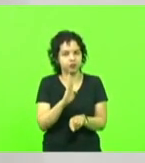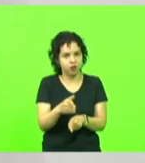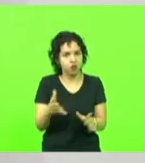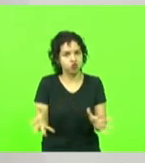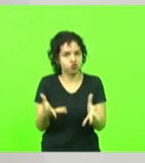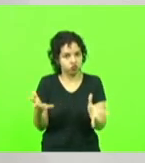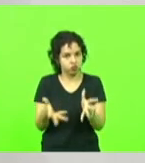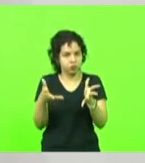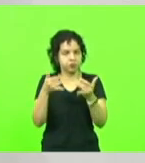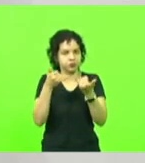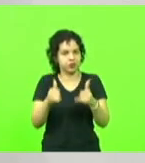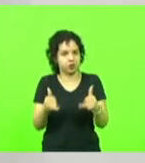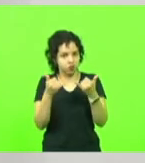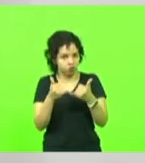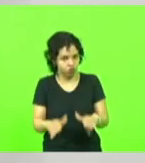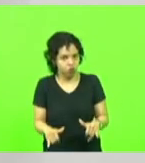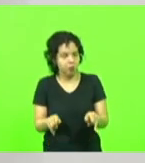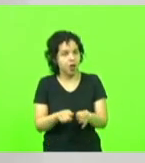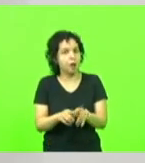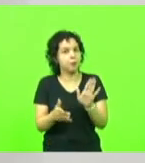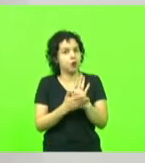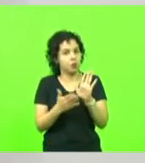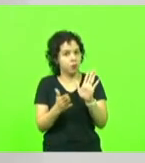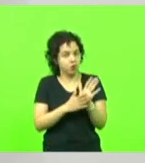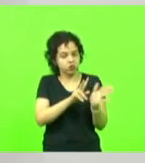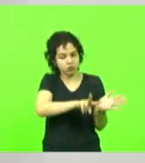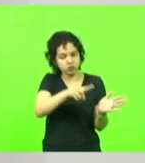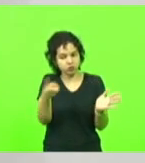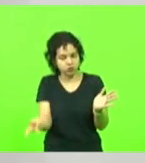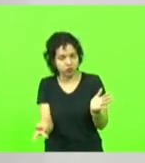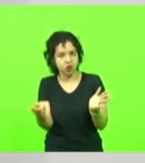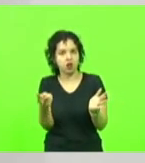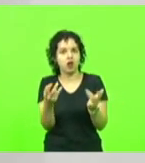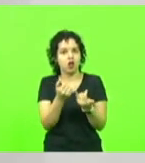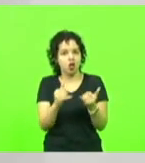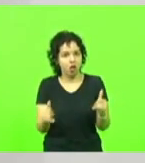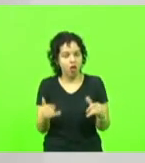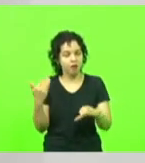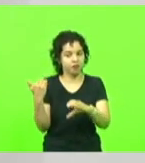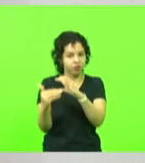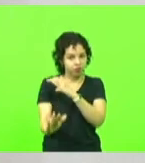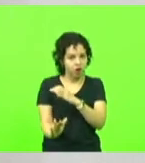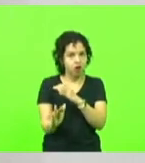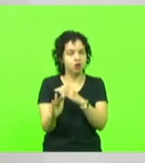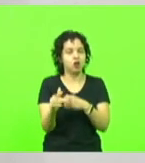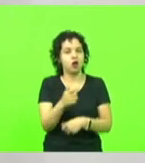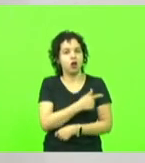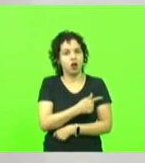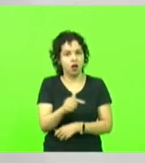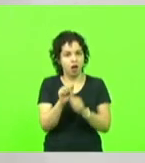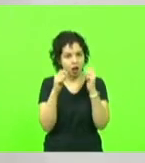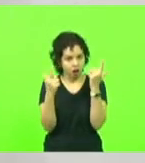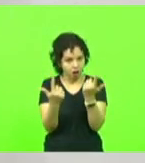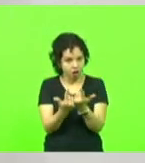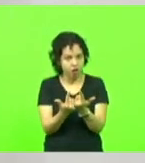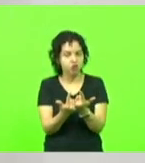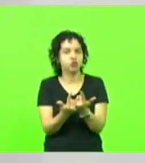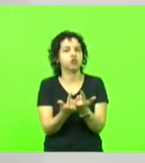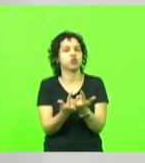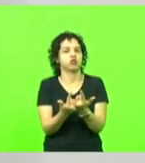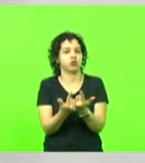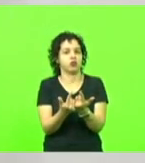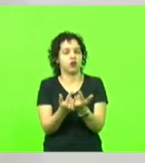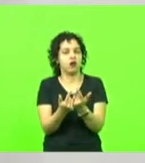No entanto, a proposta de transição energética enviada pelo governo à LESC ficou muito aquém das expectativas, pois